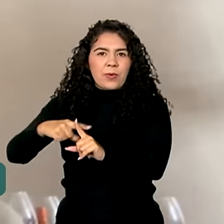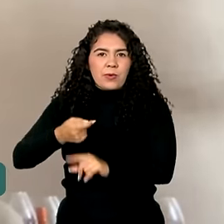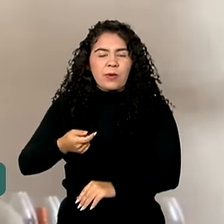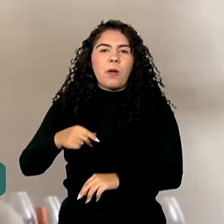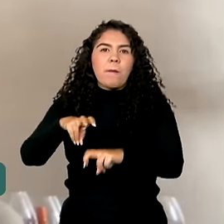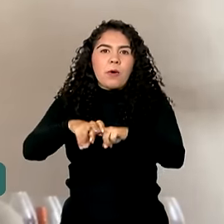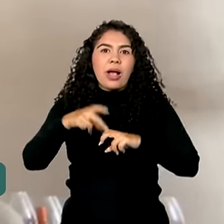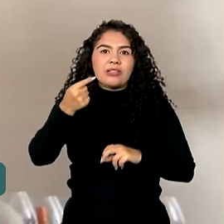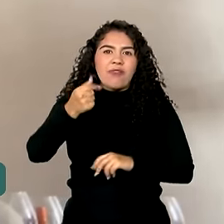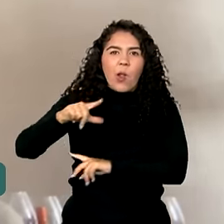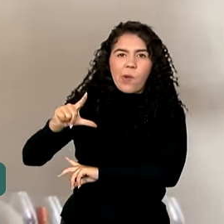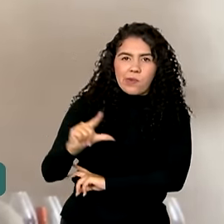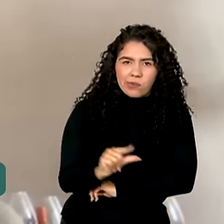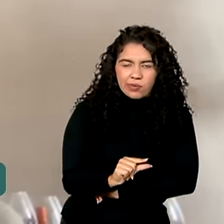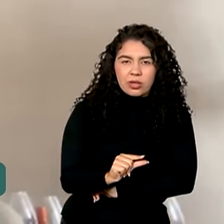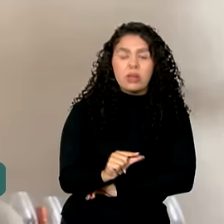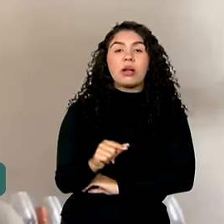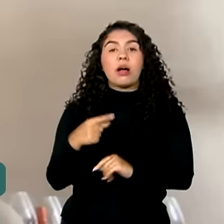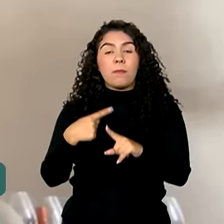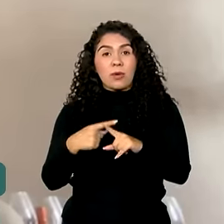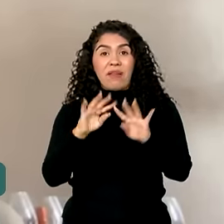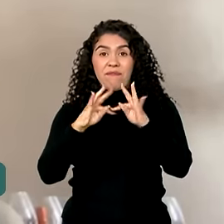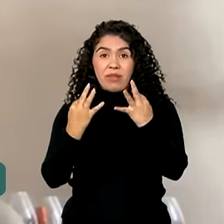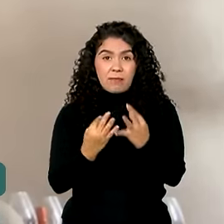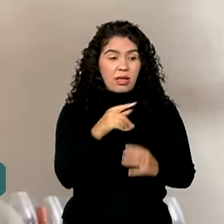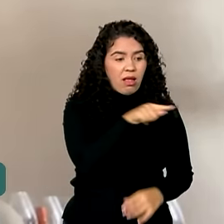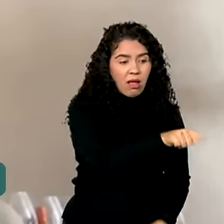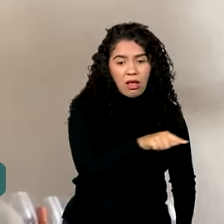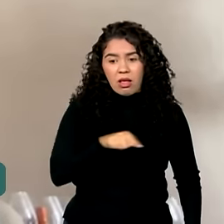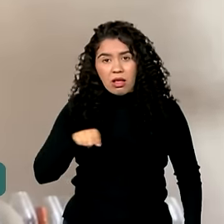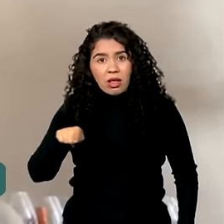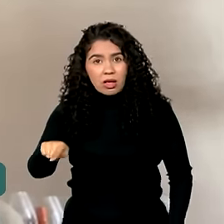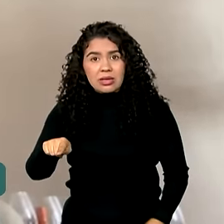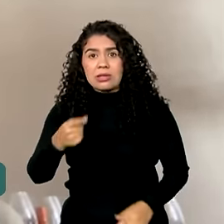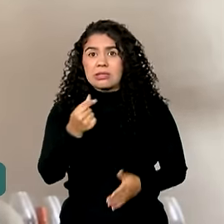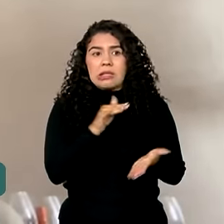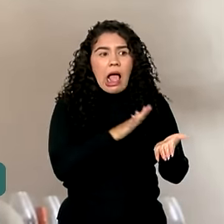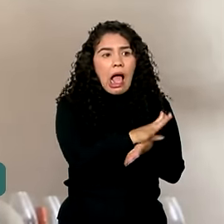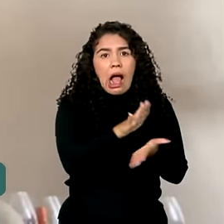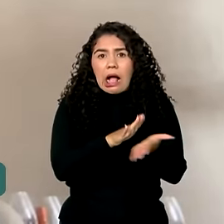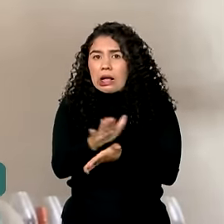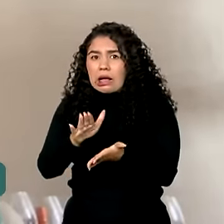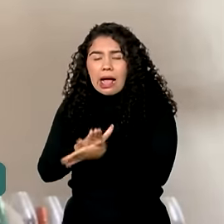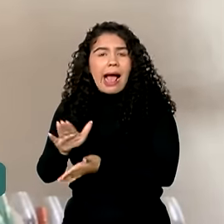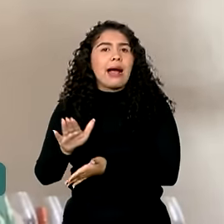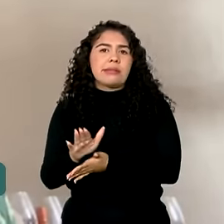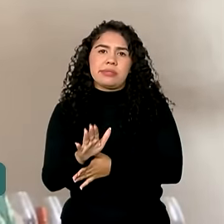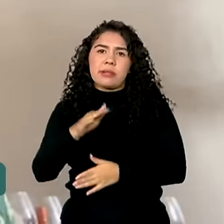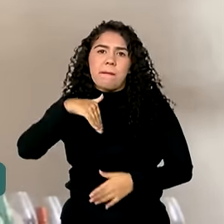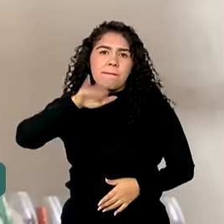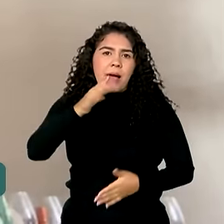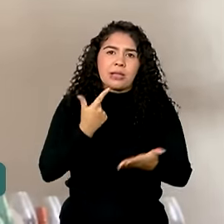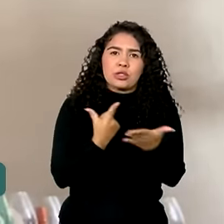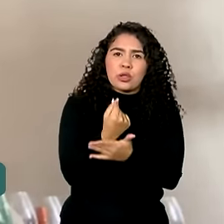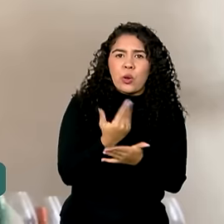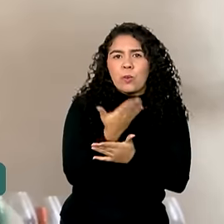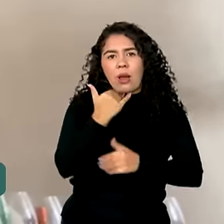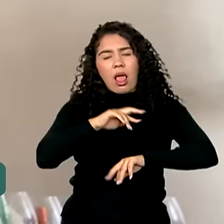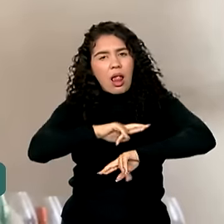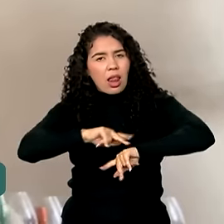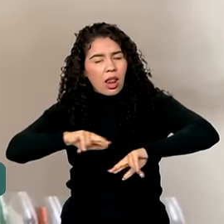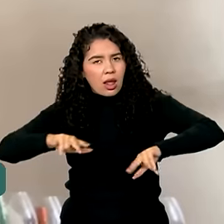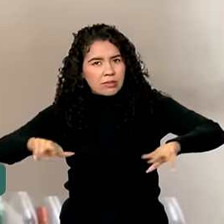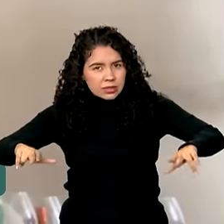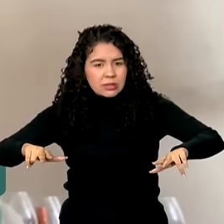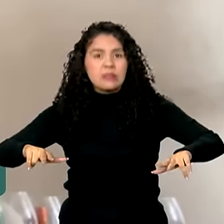preços. Isso porque essas famílias gastam uma parcela muito grande do seu orçamento com a compra de alimentos. E